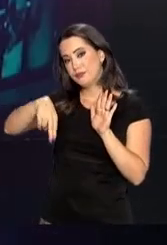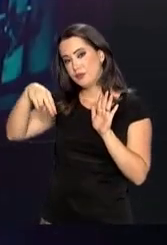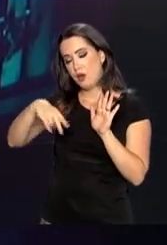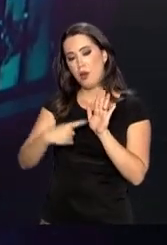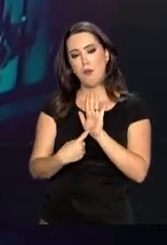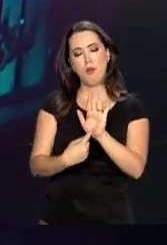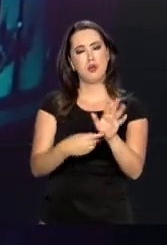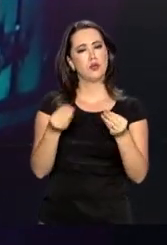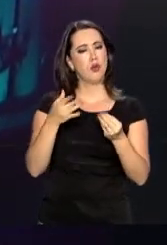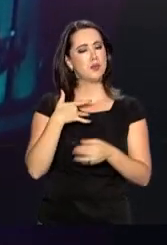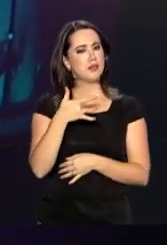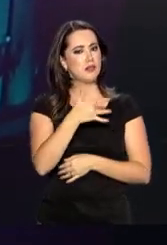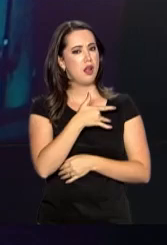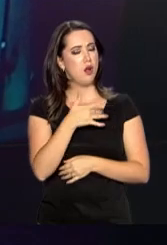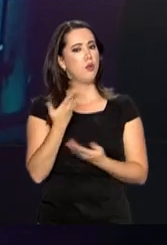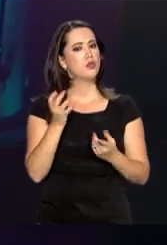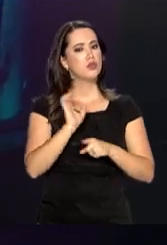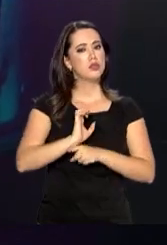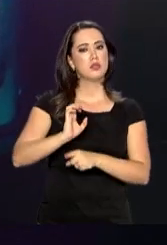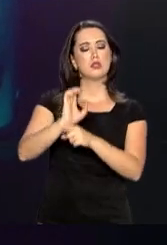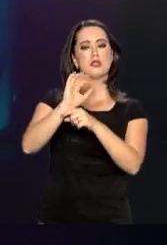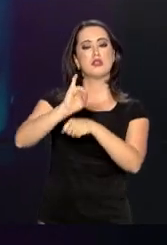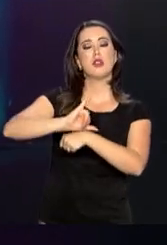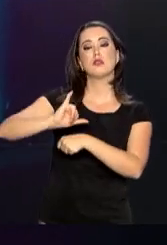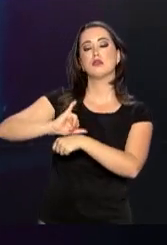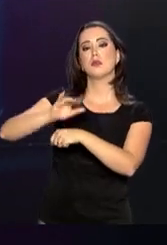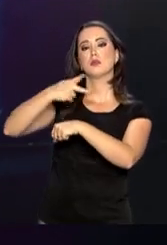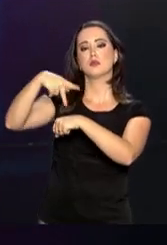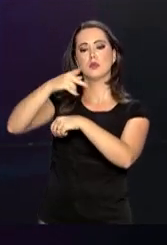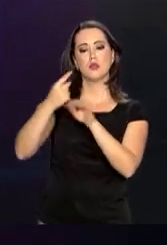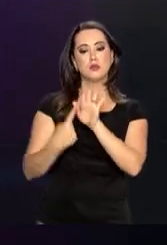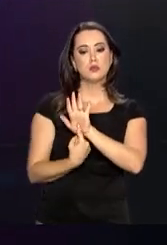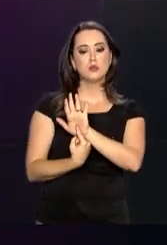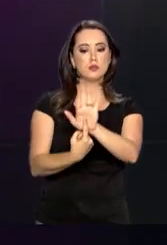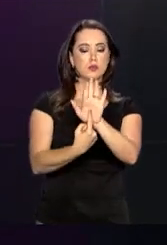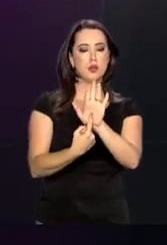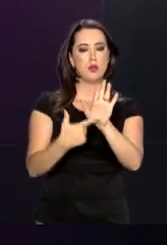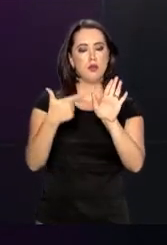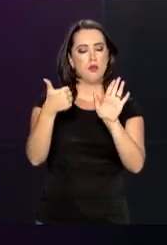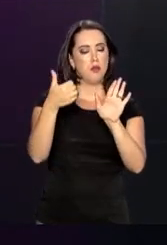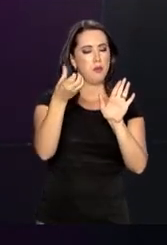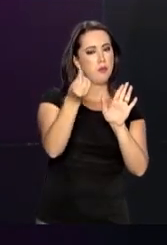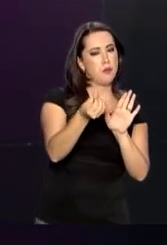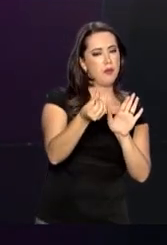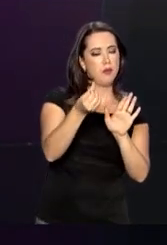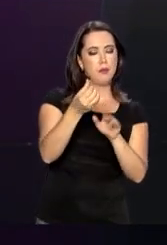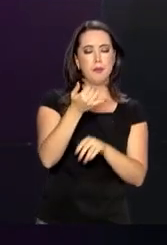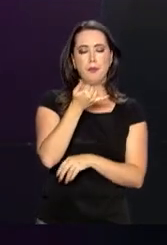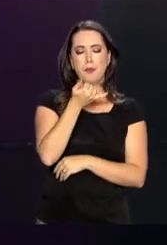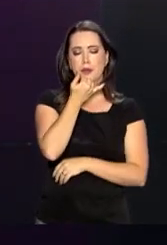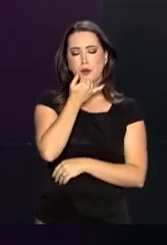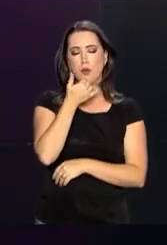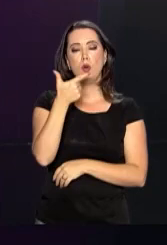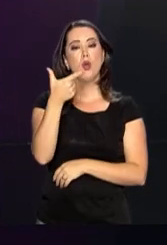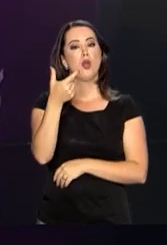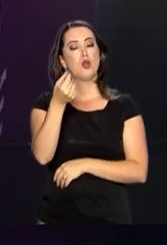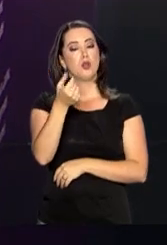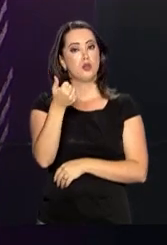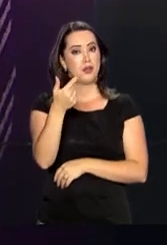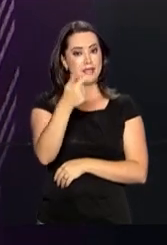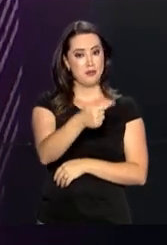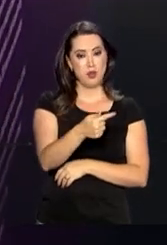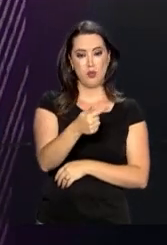financeira de estados e capitais do país e revela que em 2017, 14 estados